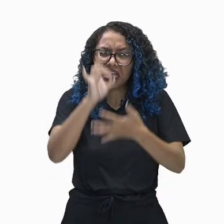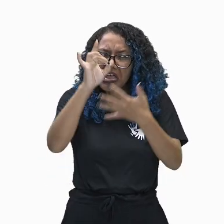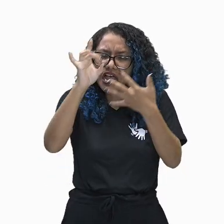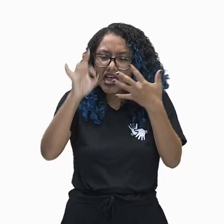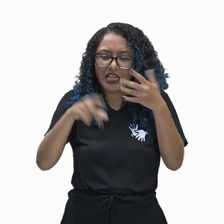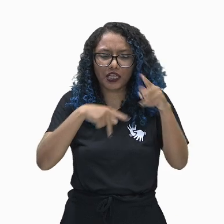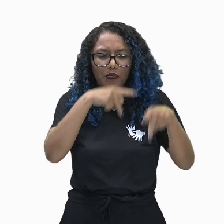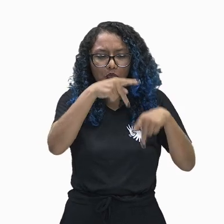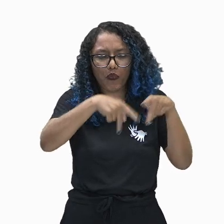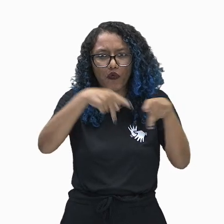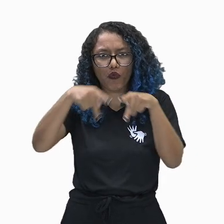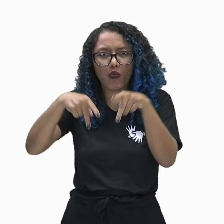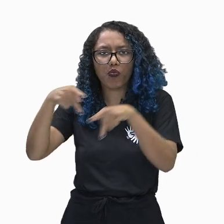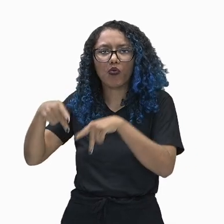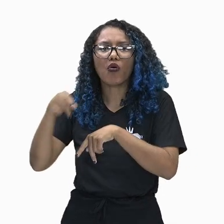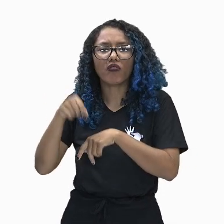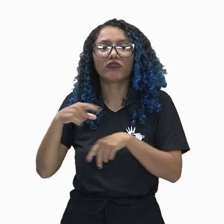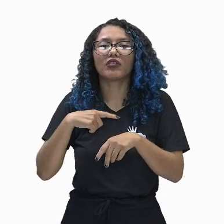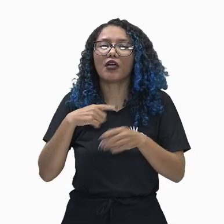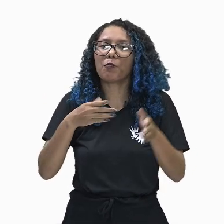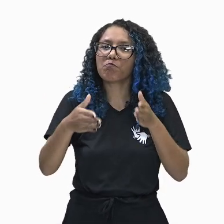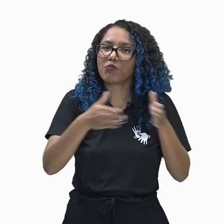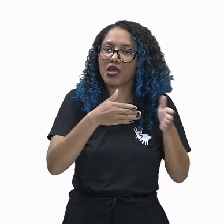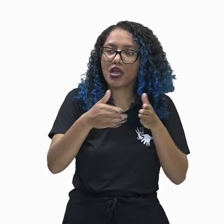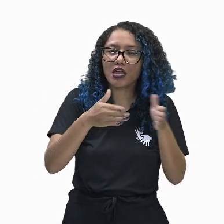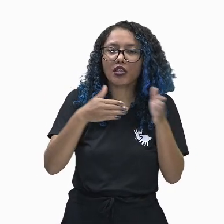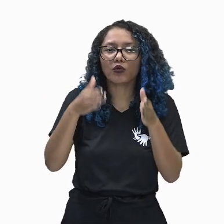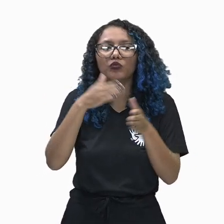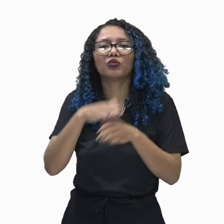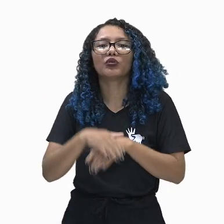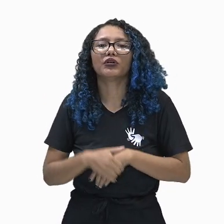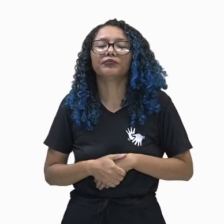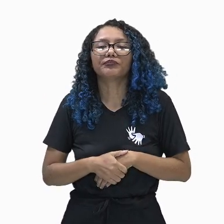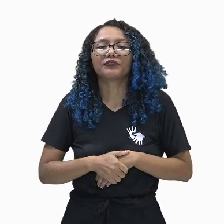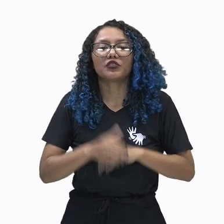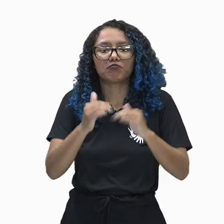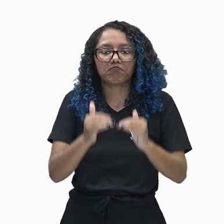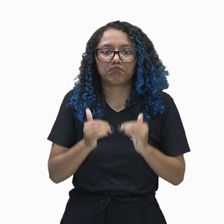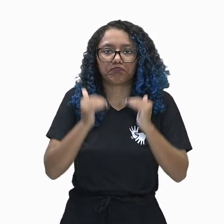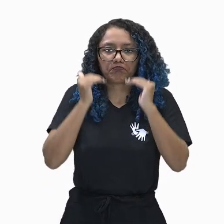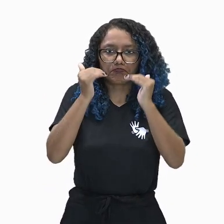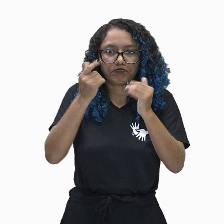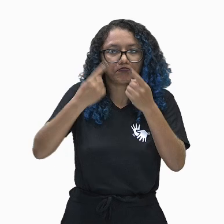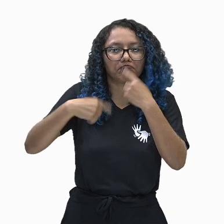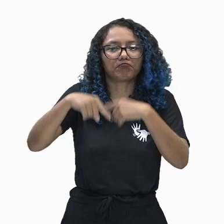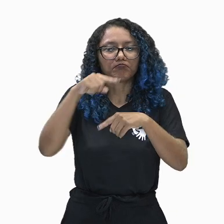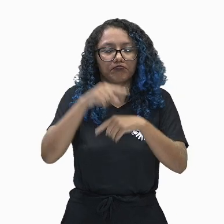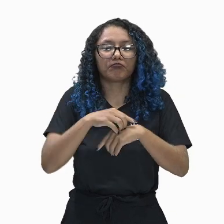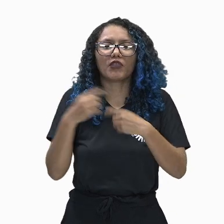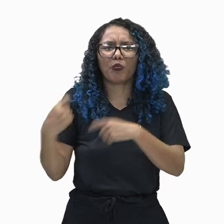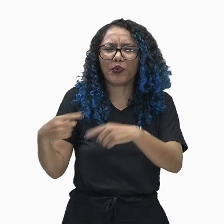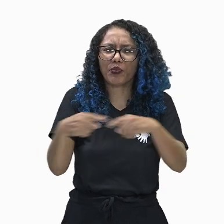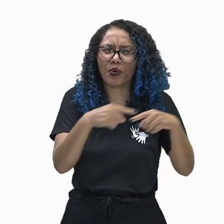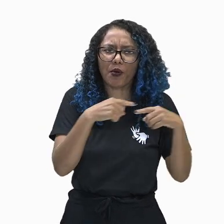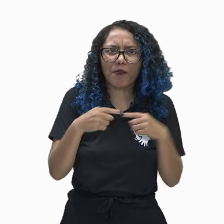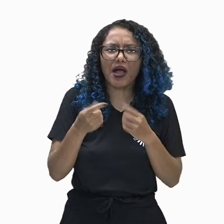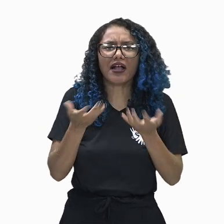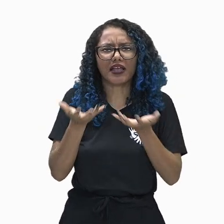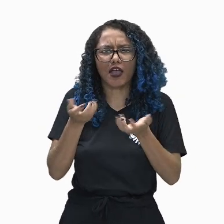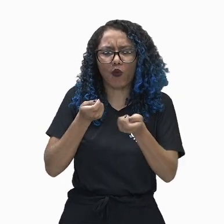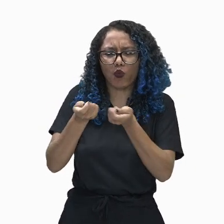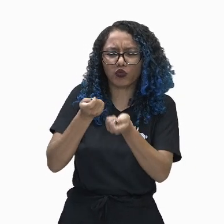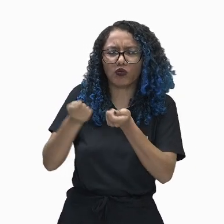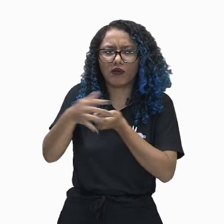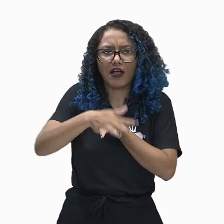um desses povos teve seu período de domínio e apogeu. As disputas sucessivas desses povos pelo domínio do território